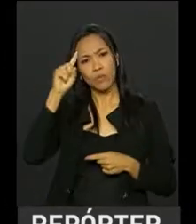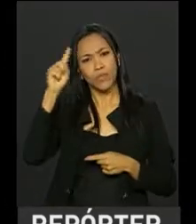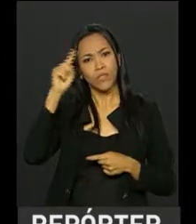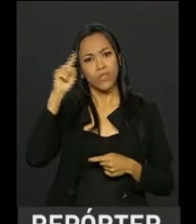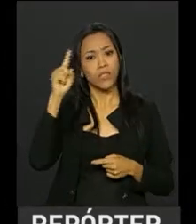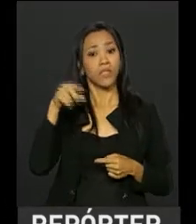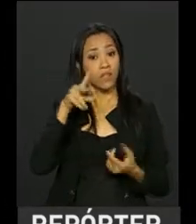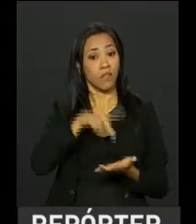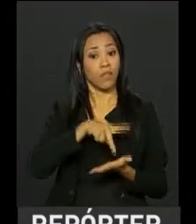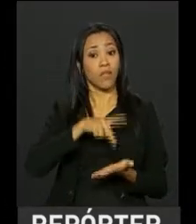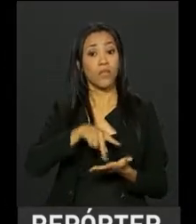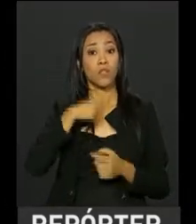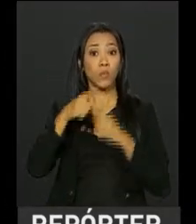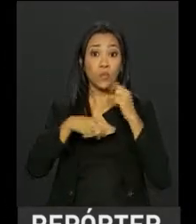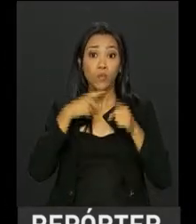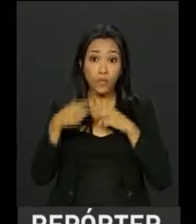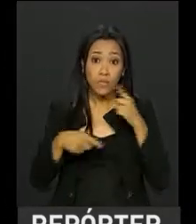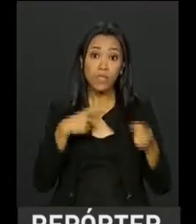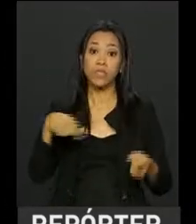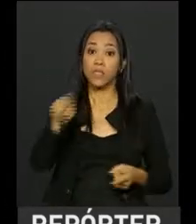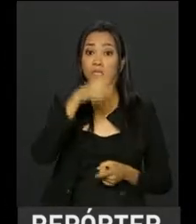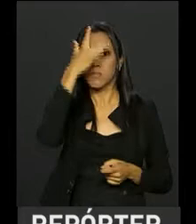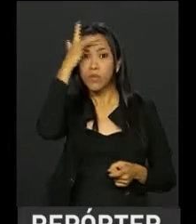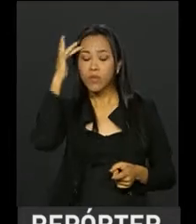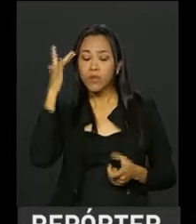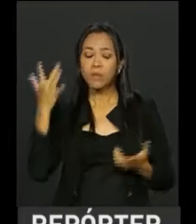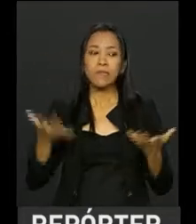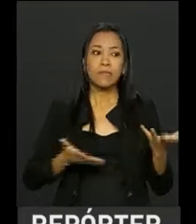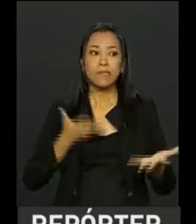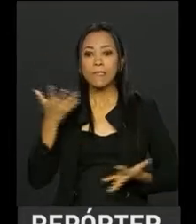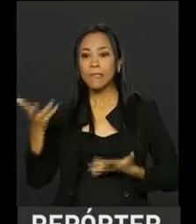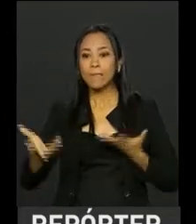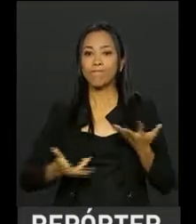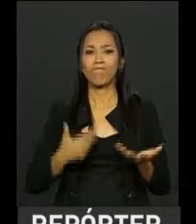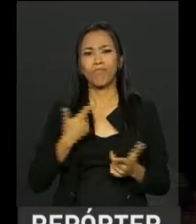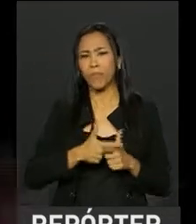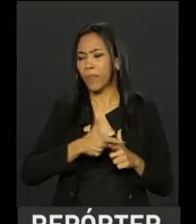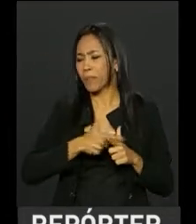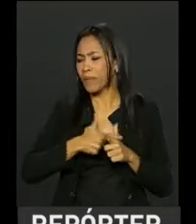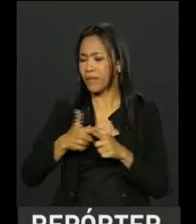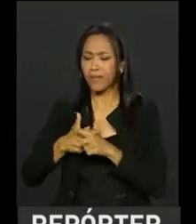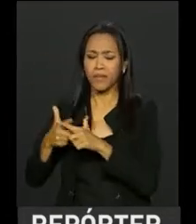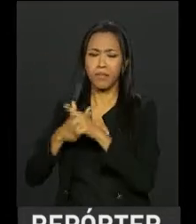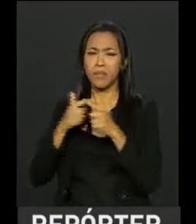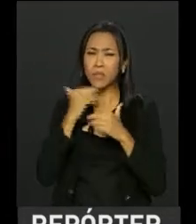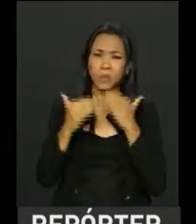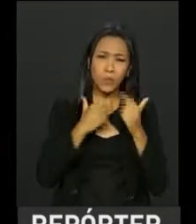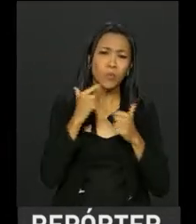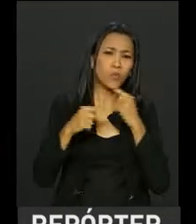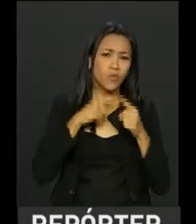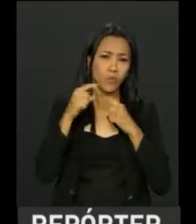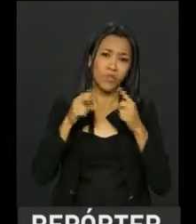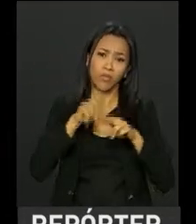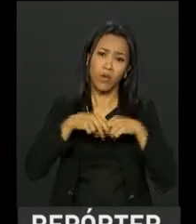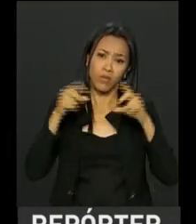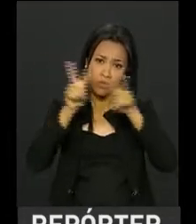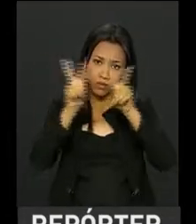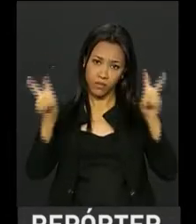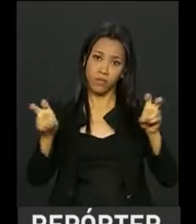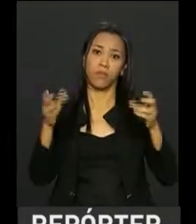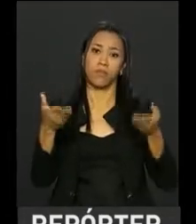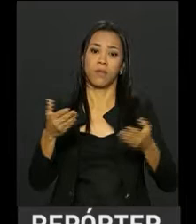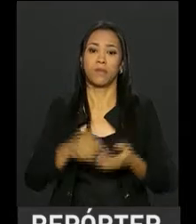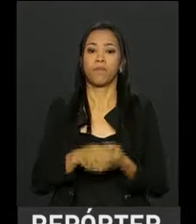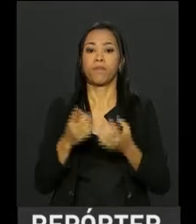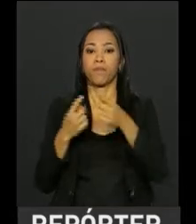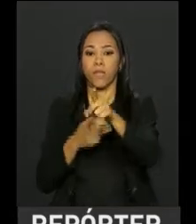e, na verdade, tirando as dúvidas das pessoas que têm tantos problemas e tantas dúvidas em relação a essa questão previdenciária. O